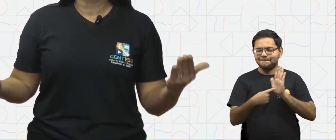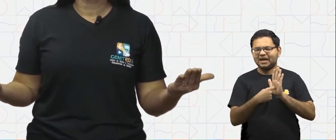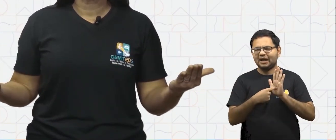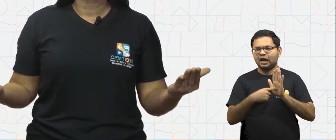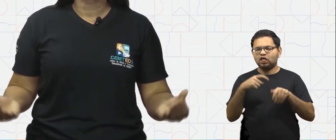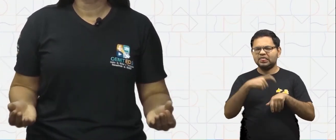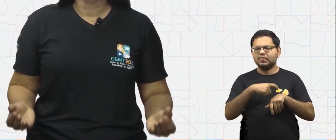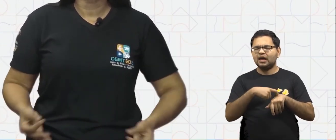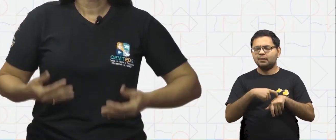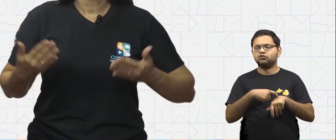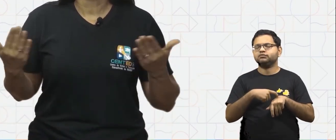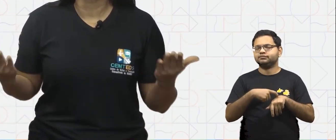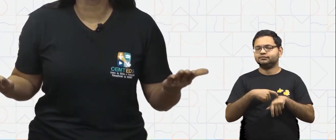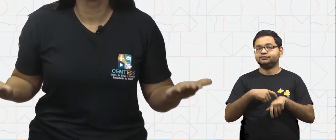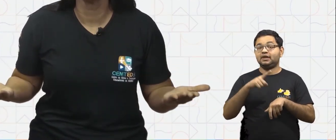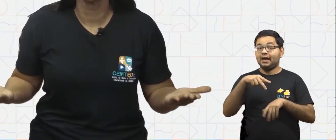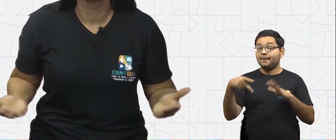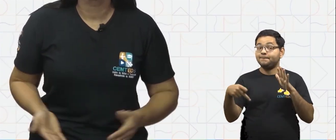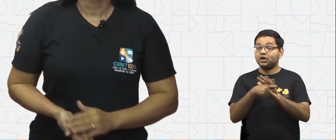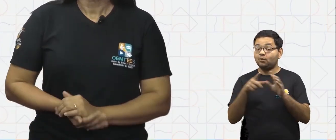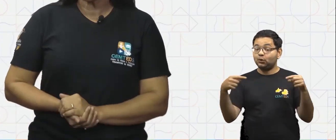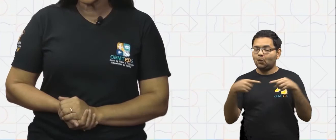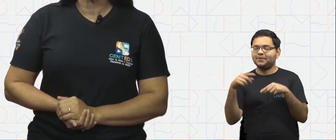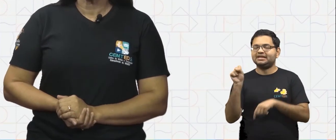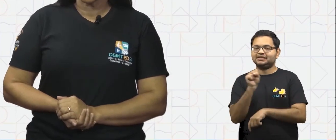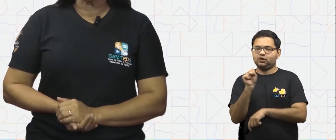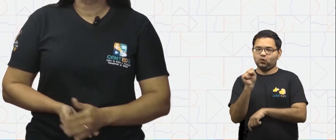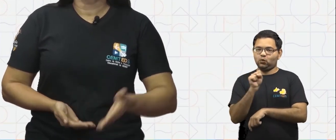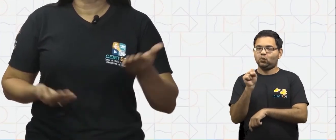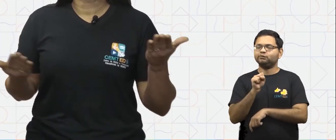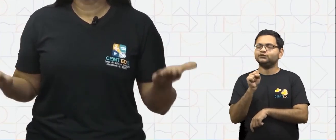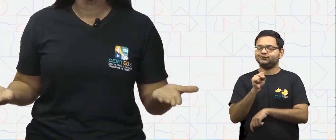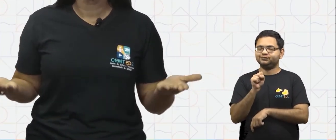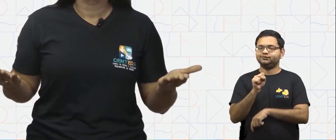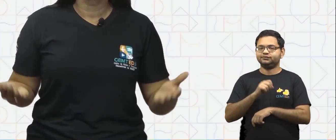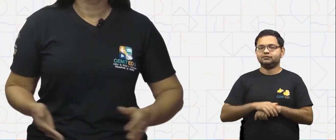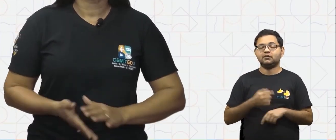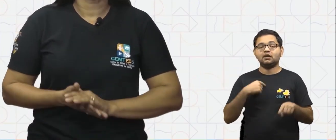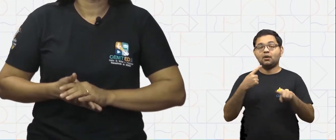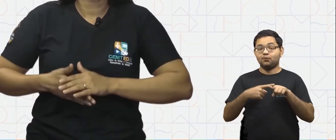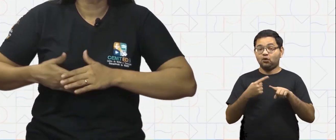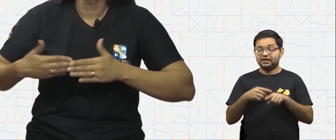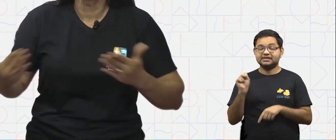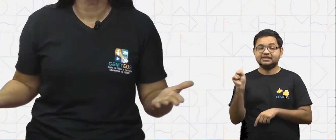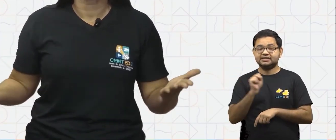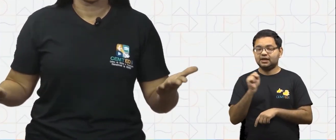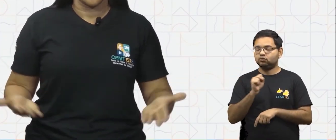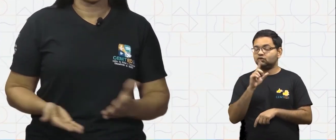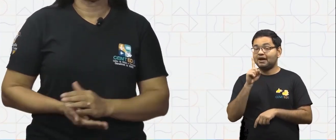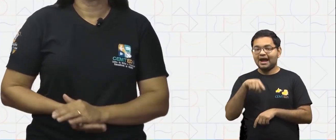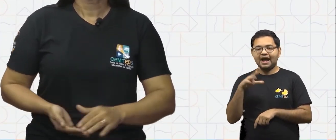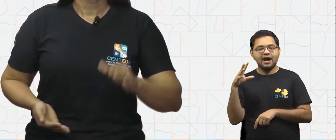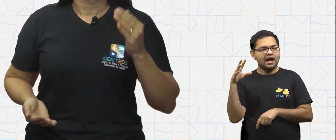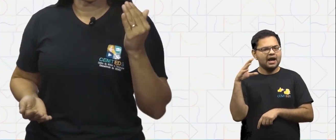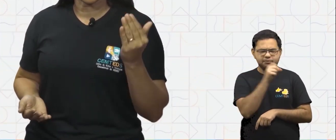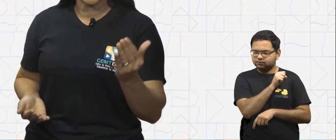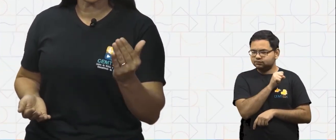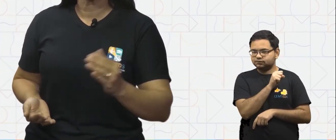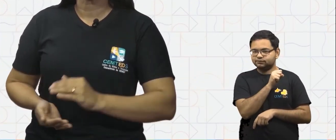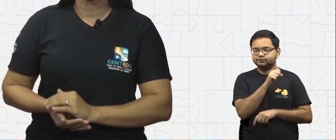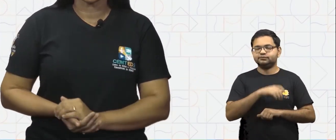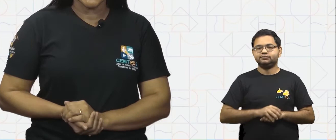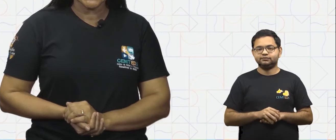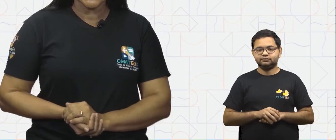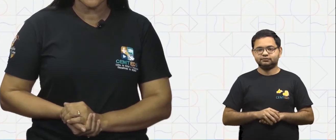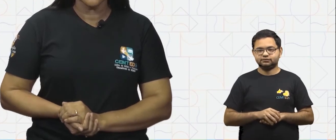São questões de segundos. Isso mesmo, porque os segundos passam muito rápido. Para